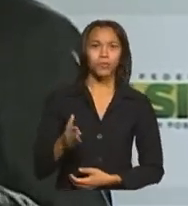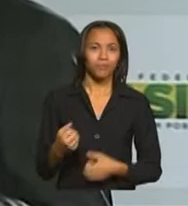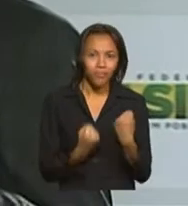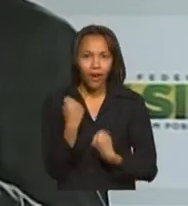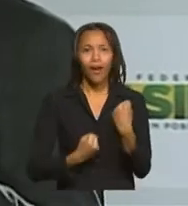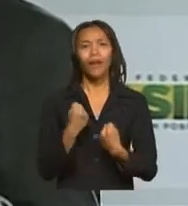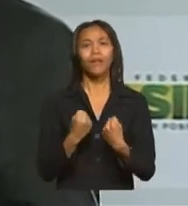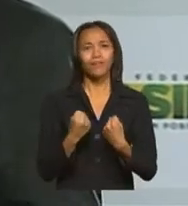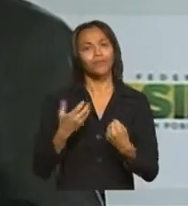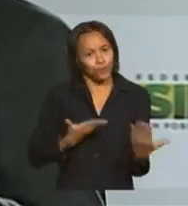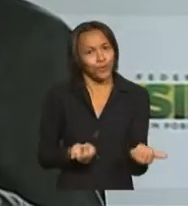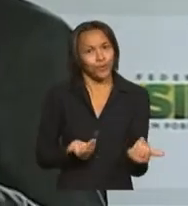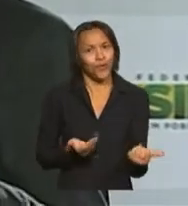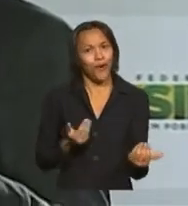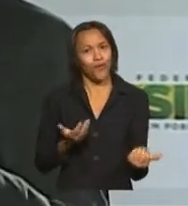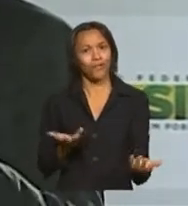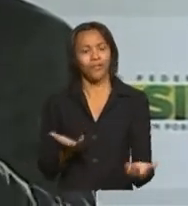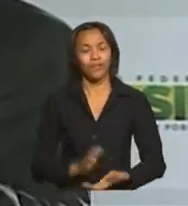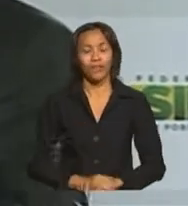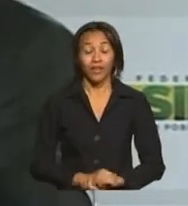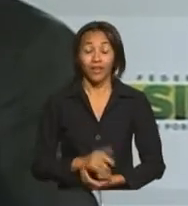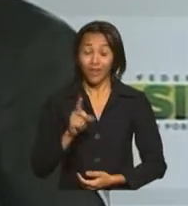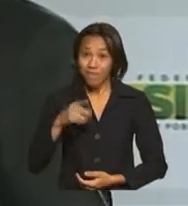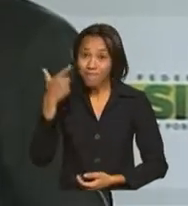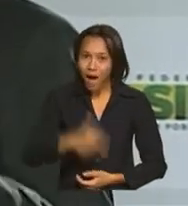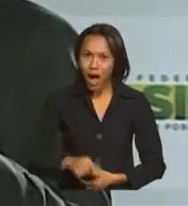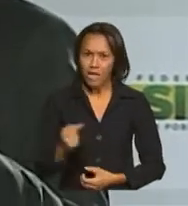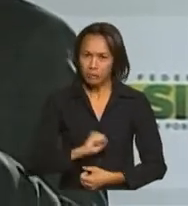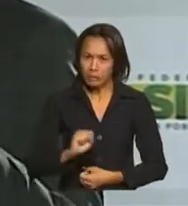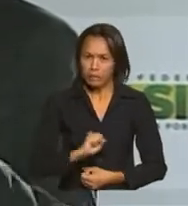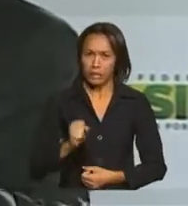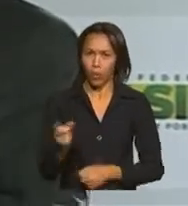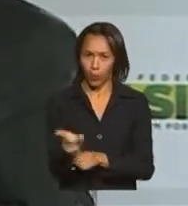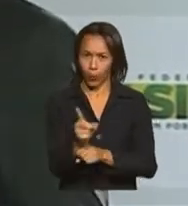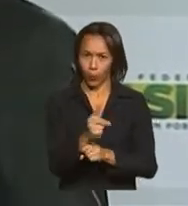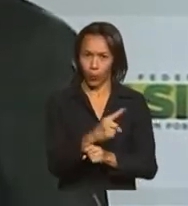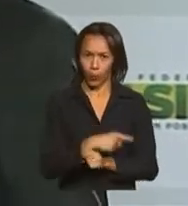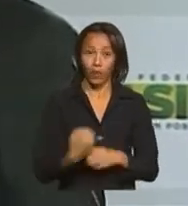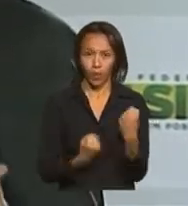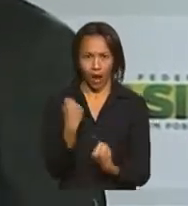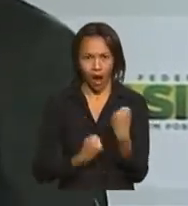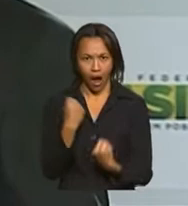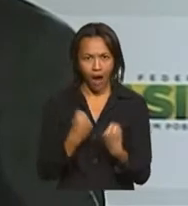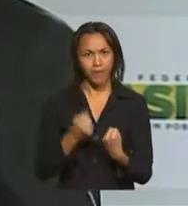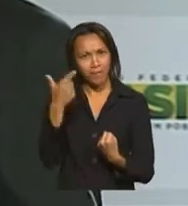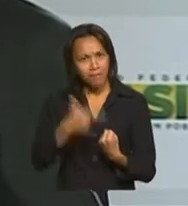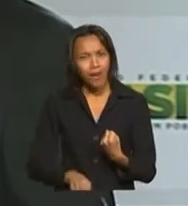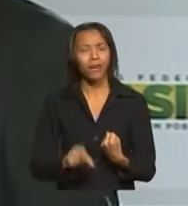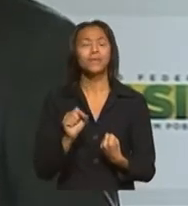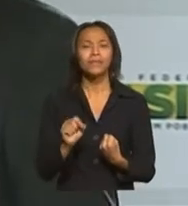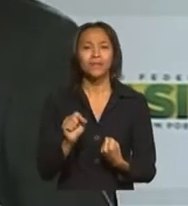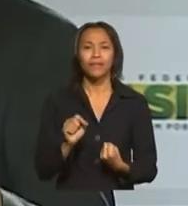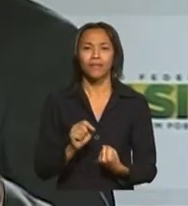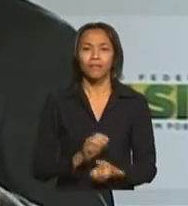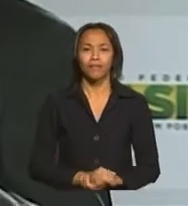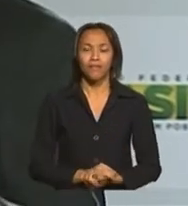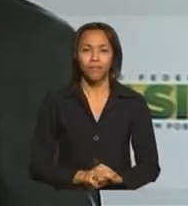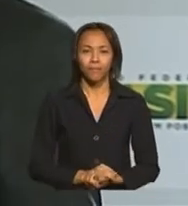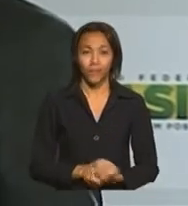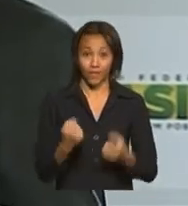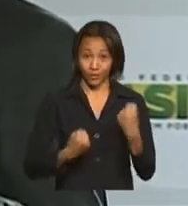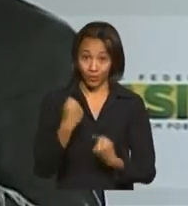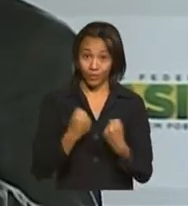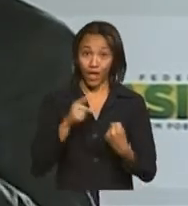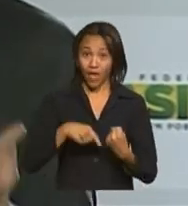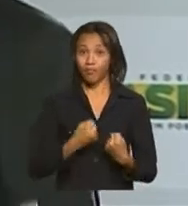ele tende a correr mais, a utilizar o veículo, que é sempre um instrumento de